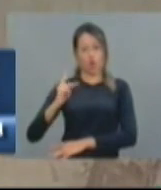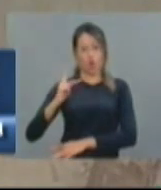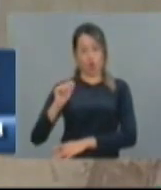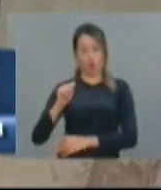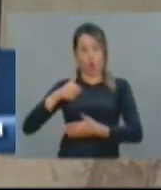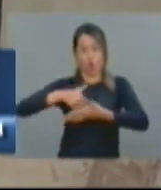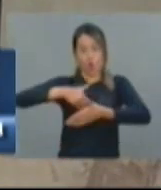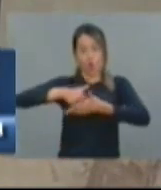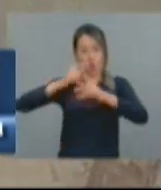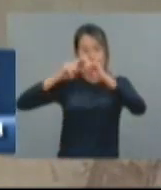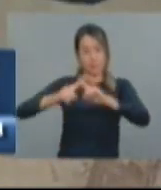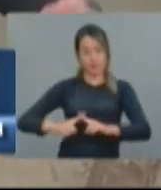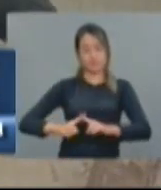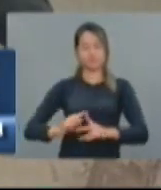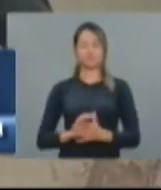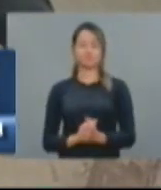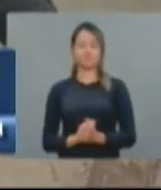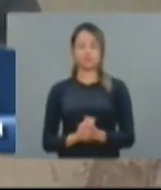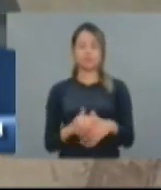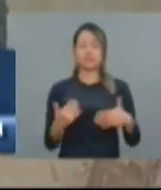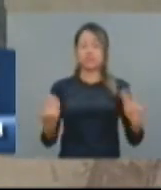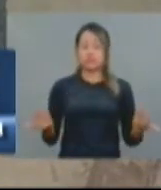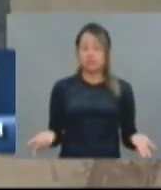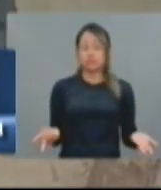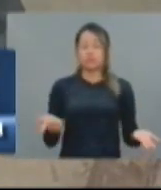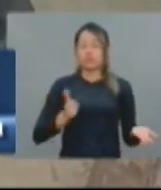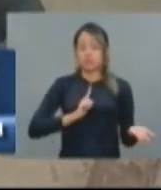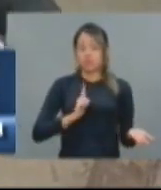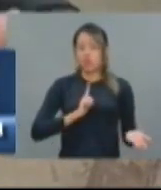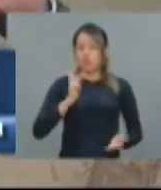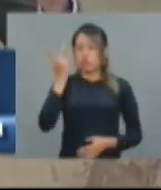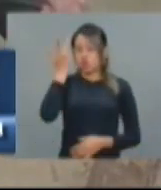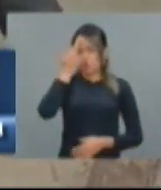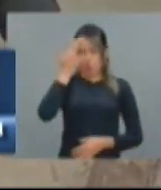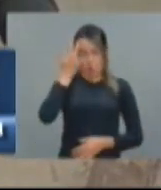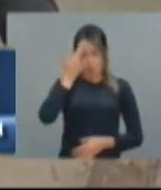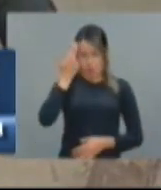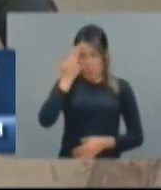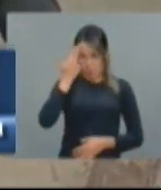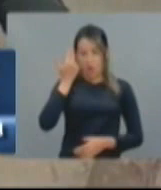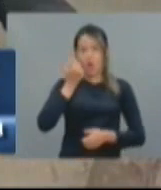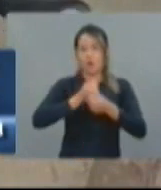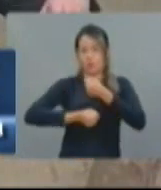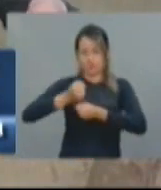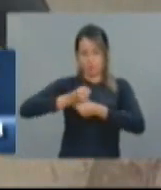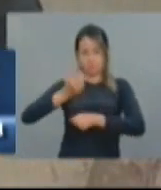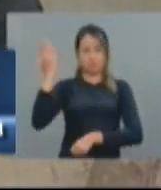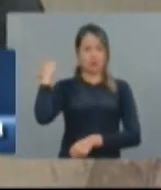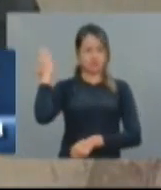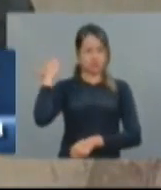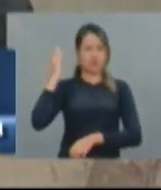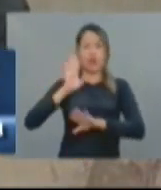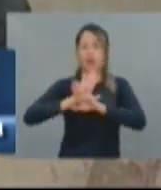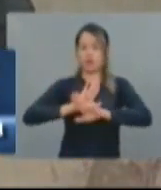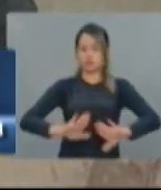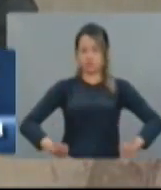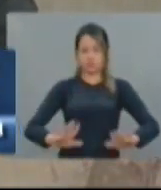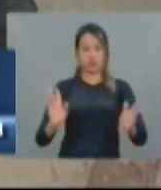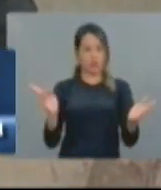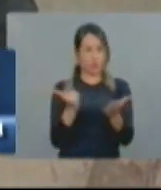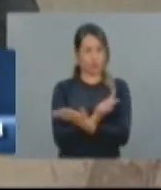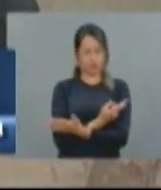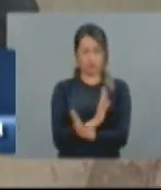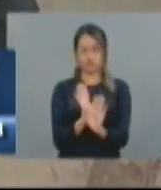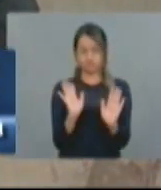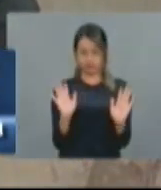como aconteceram esses aumentos de índices, era normal, era natural, especialmente com a economia do